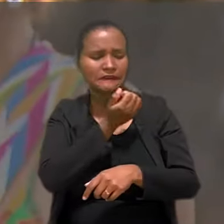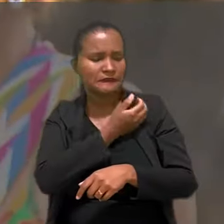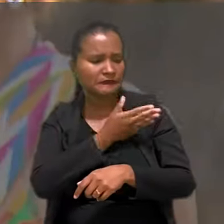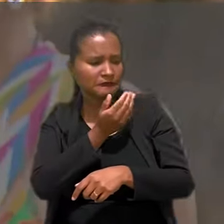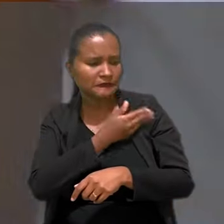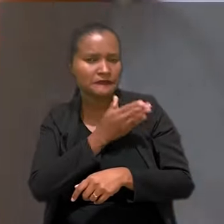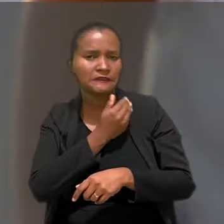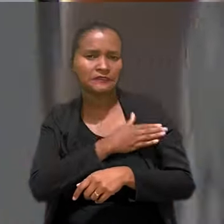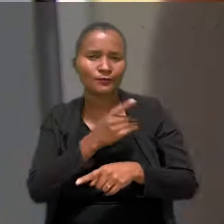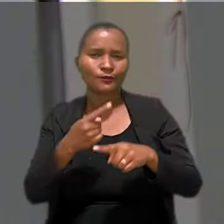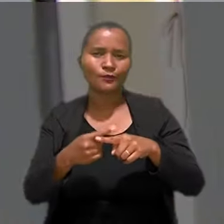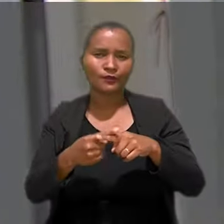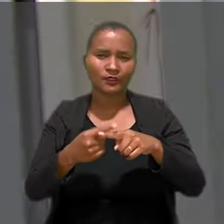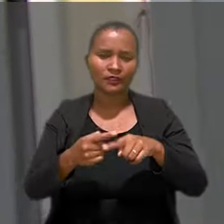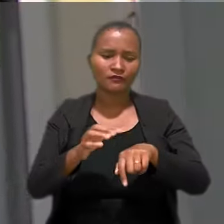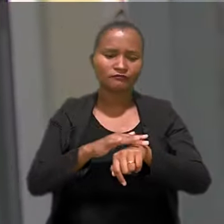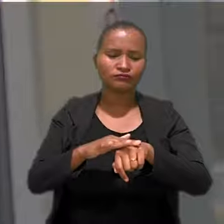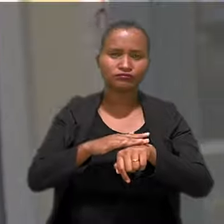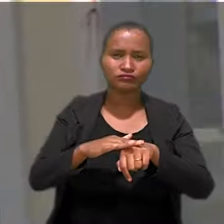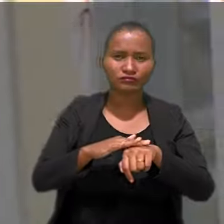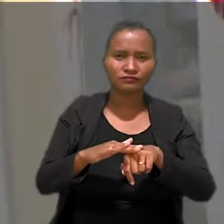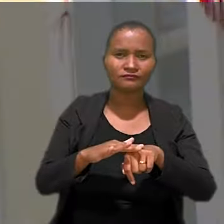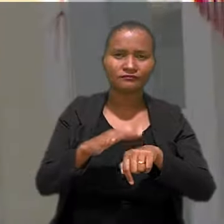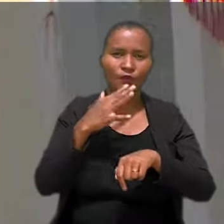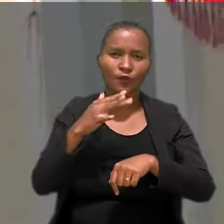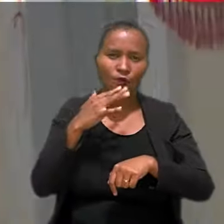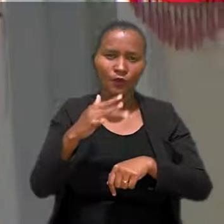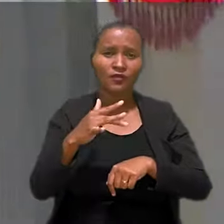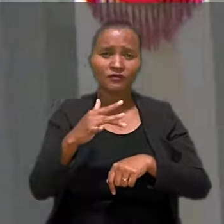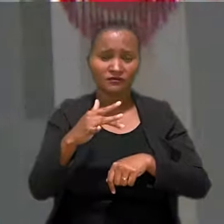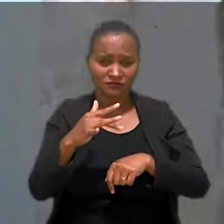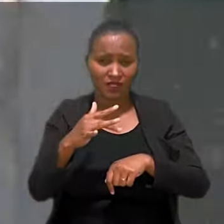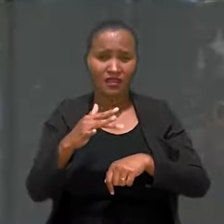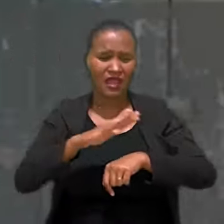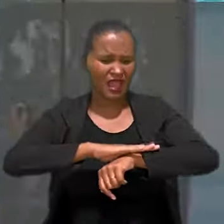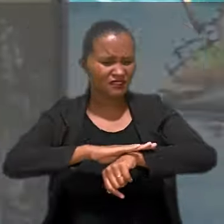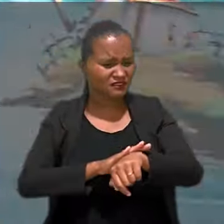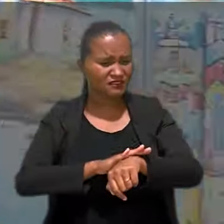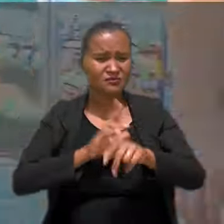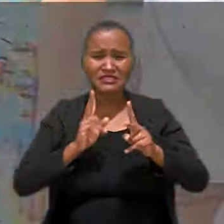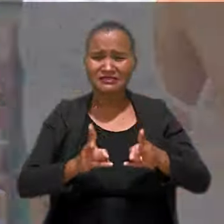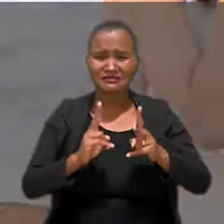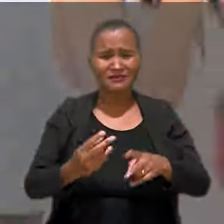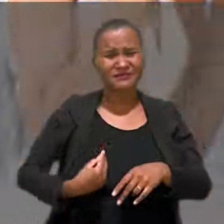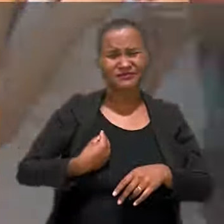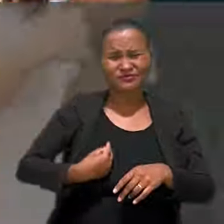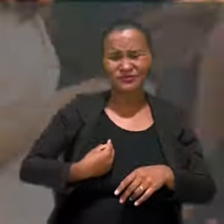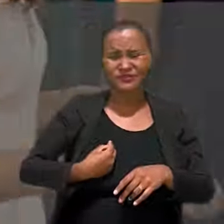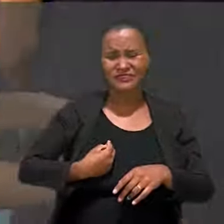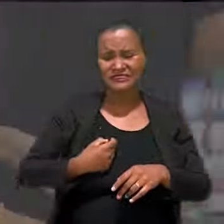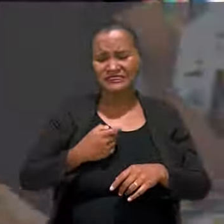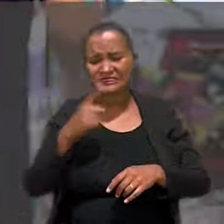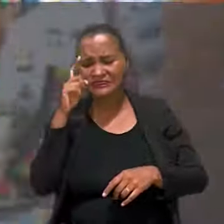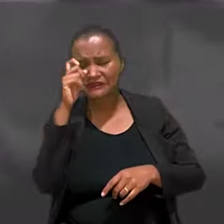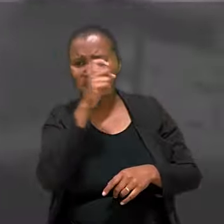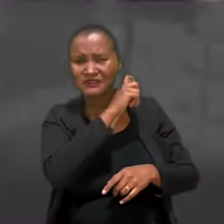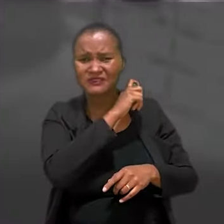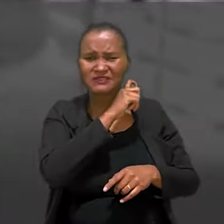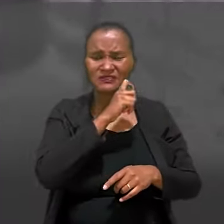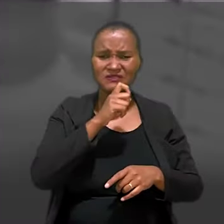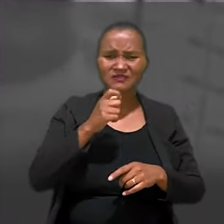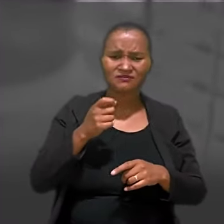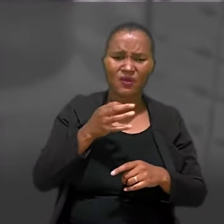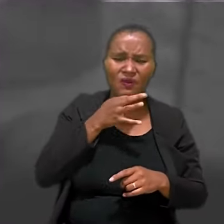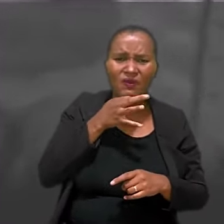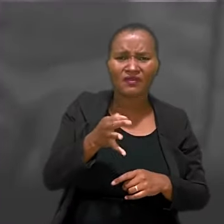discriminatórios em razão da cor da pele. O racismo sempre existiu, ele sempre foi duro, perverso. E